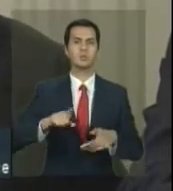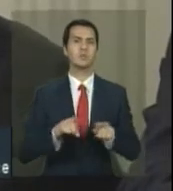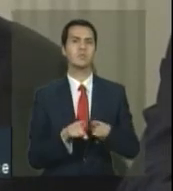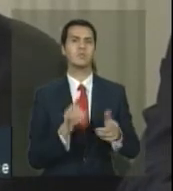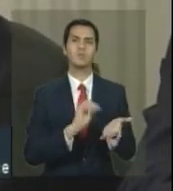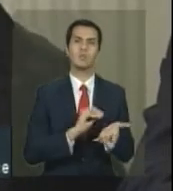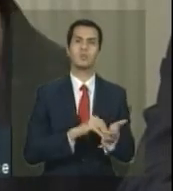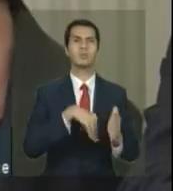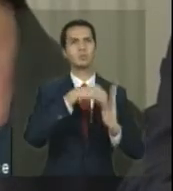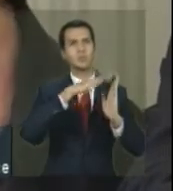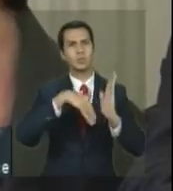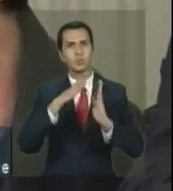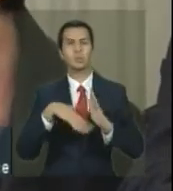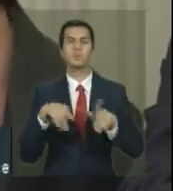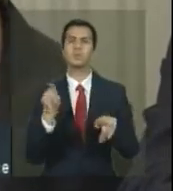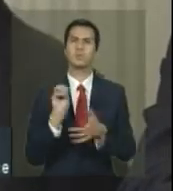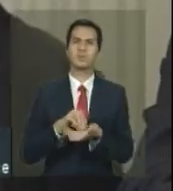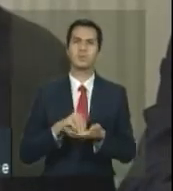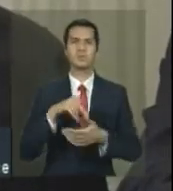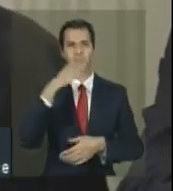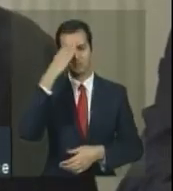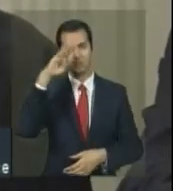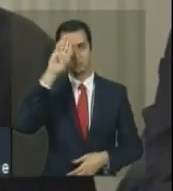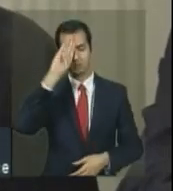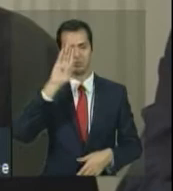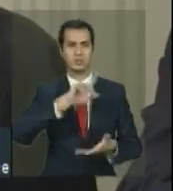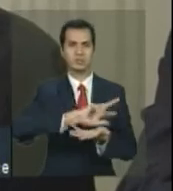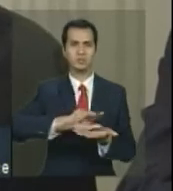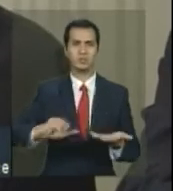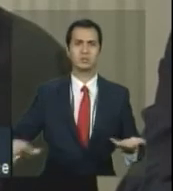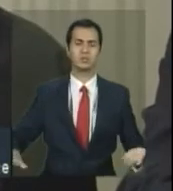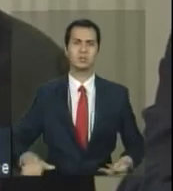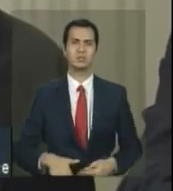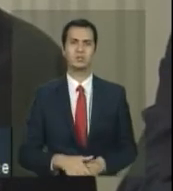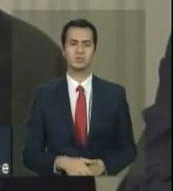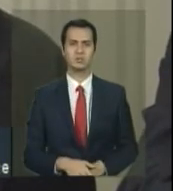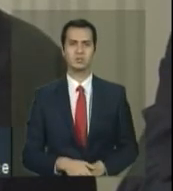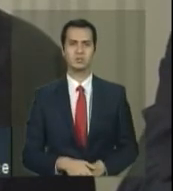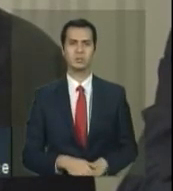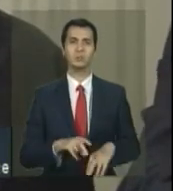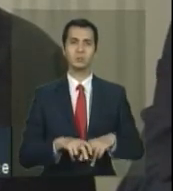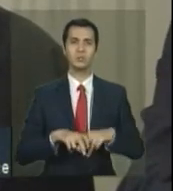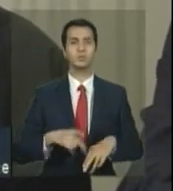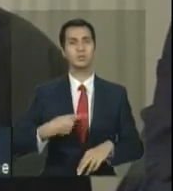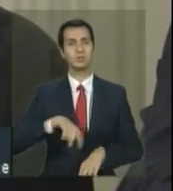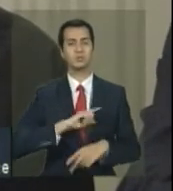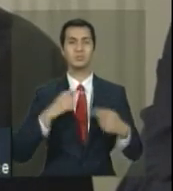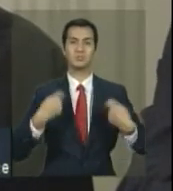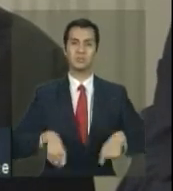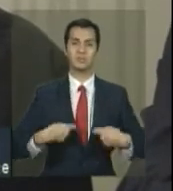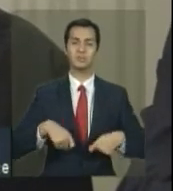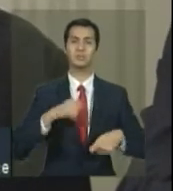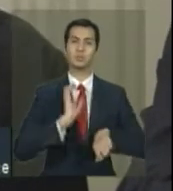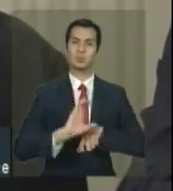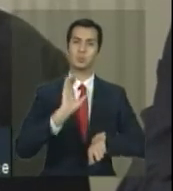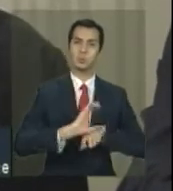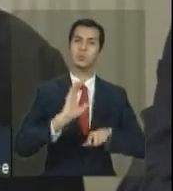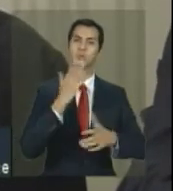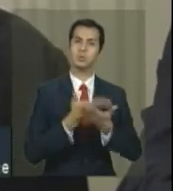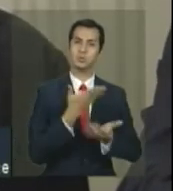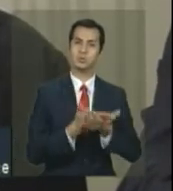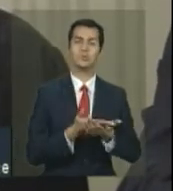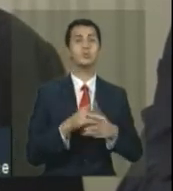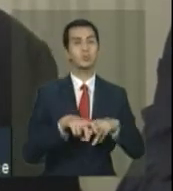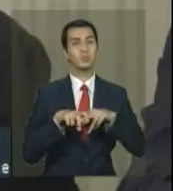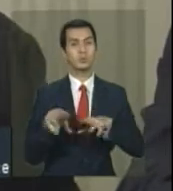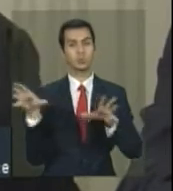falta zoologista, falta médico, falta enfermeira. Portanto, nós precisamos qualificar e esse nosso público tem uma oportunidade.